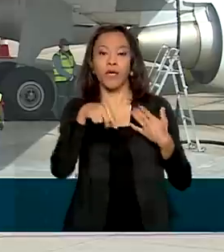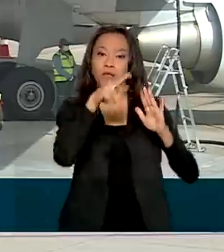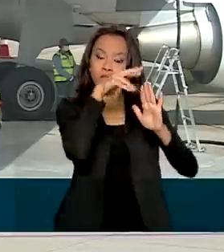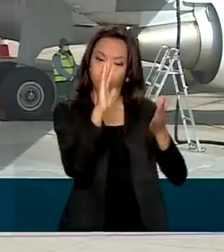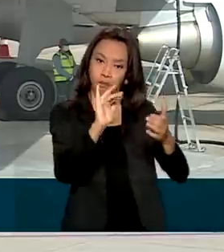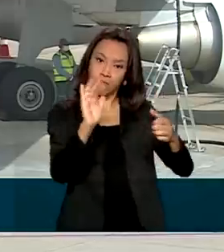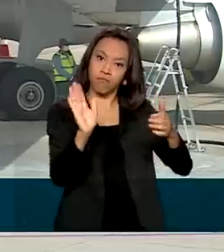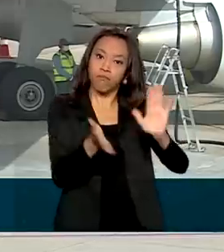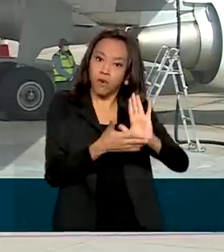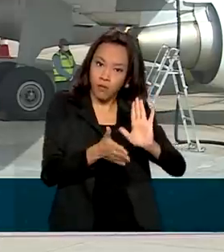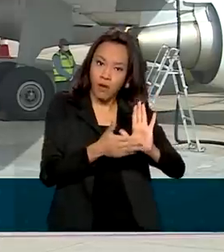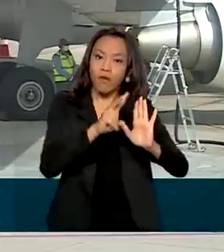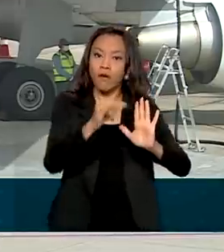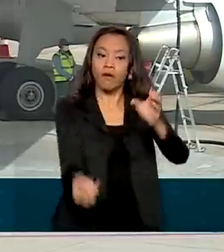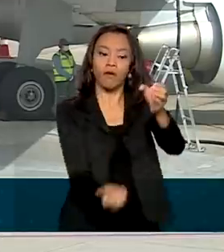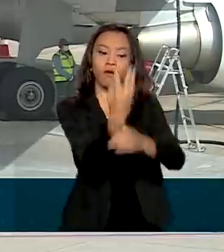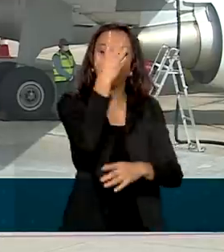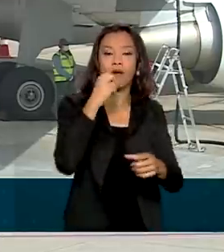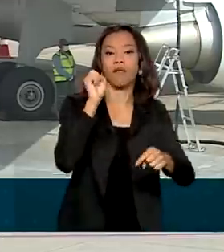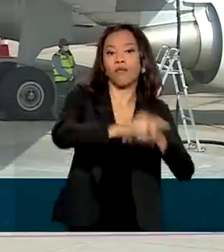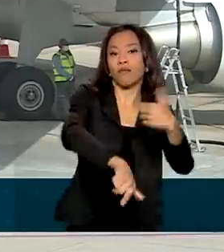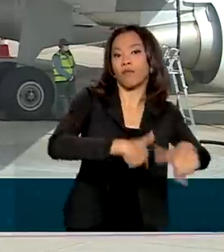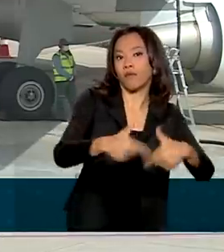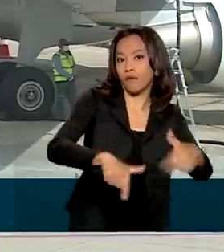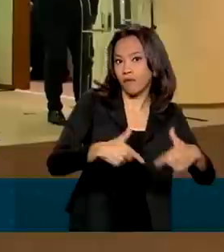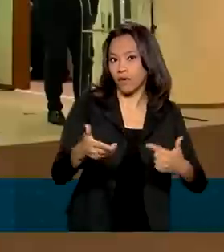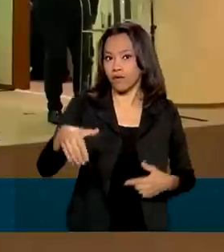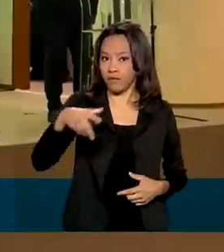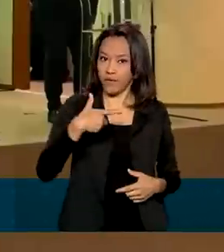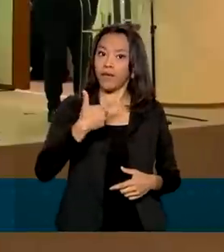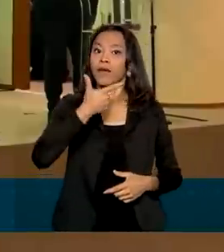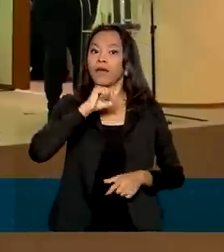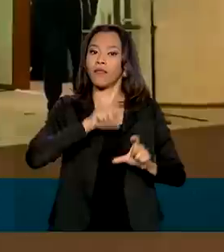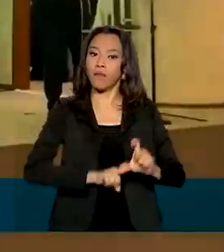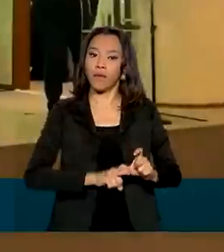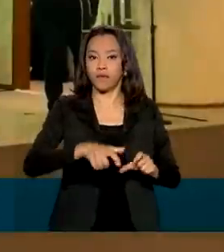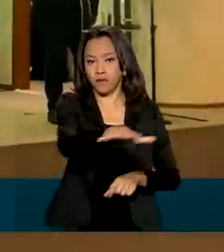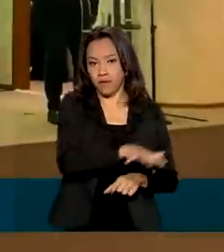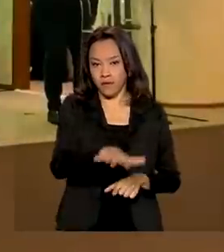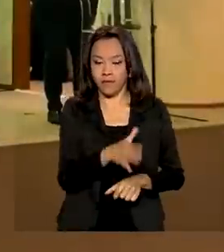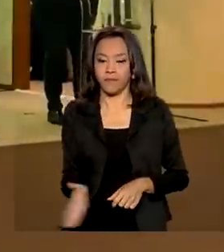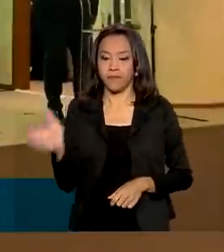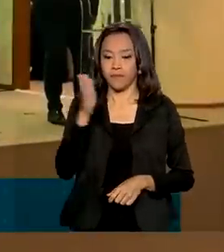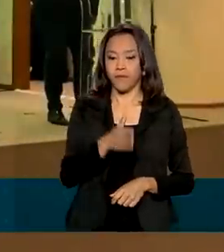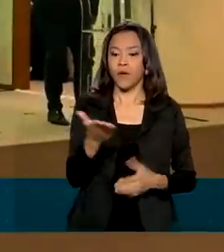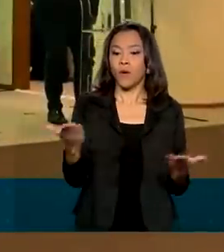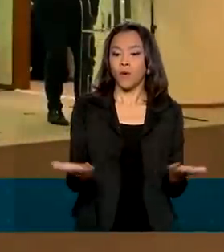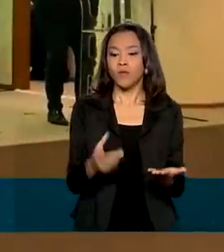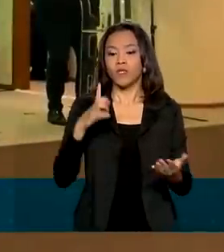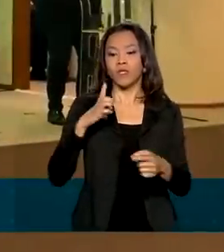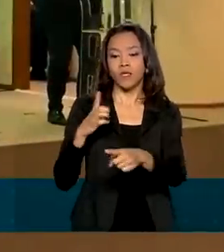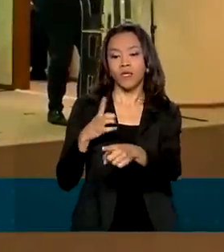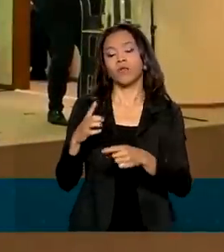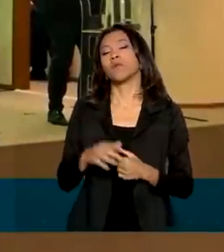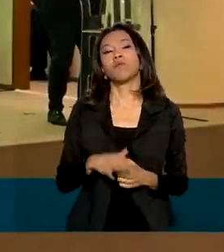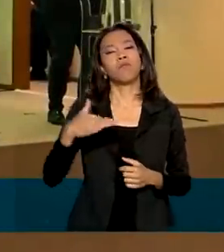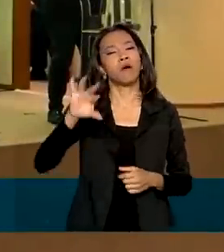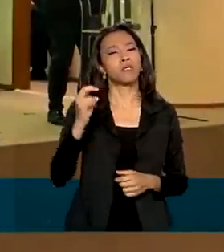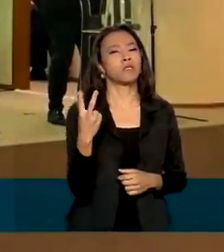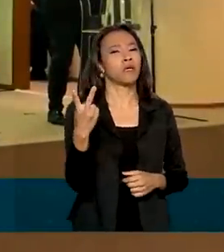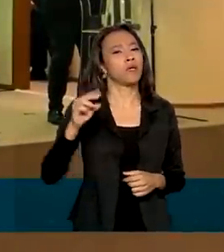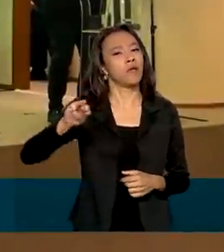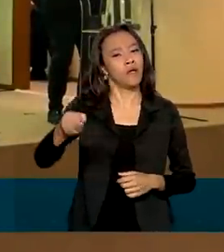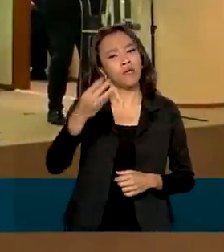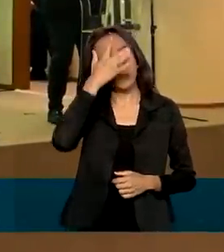renda para milhões de brasileiros que dependem do setor. Temos hoje 11 bilhões de brasileiros que, por uma questão da pandemia,